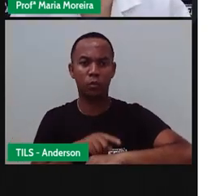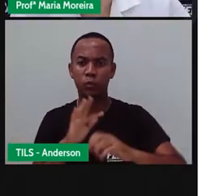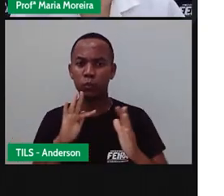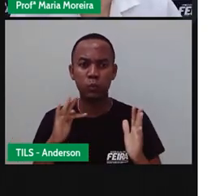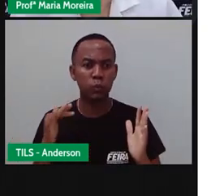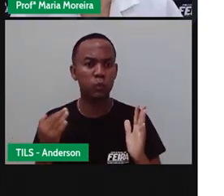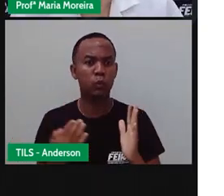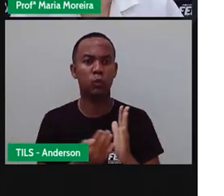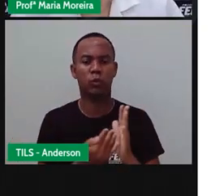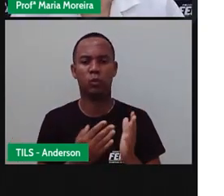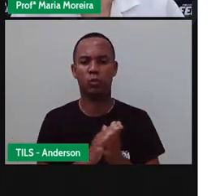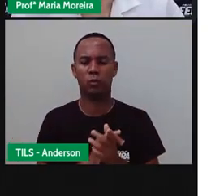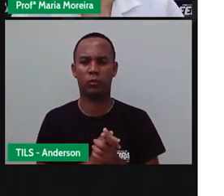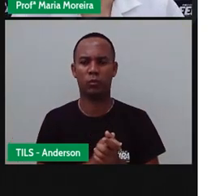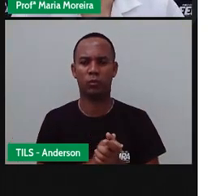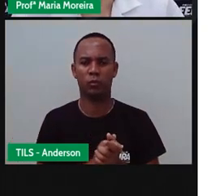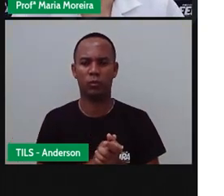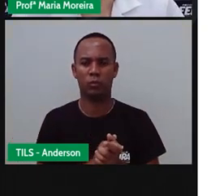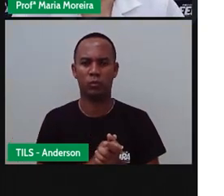Anderson